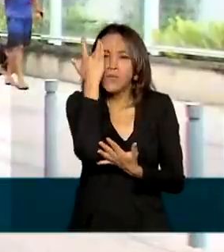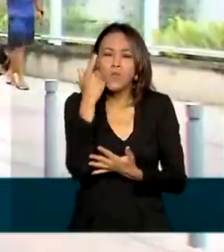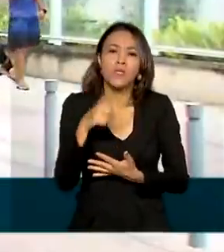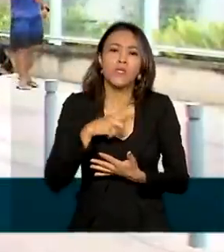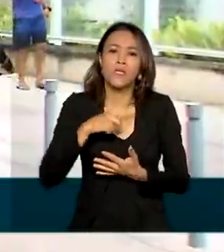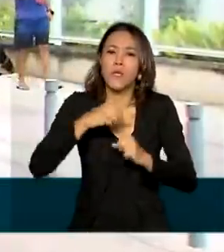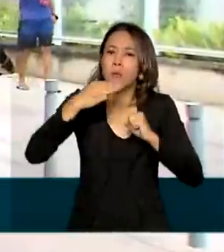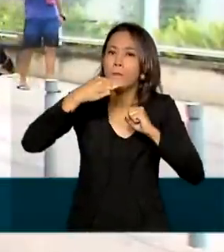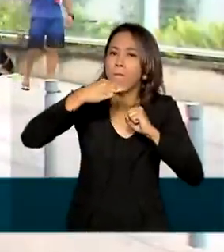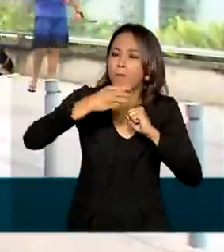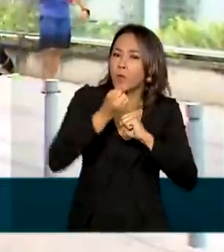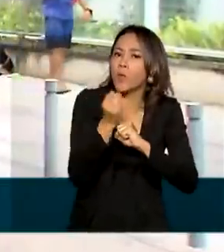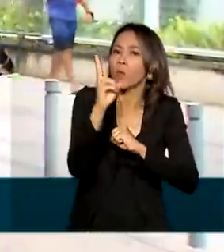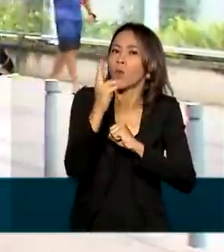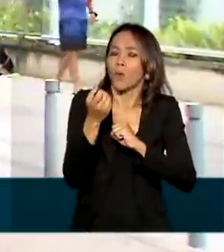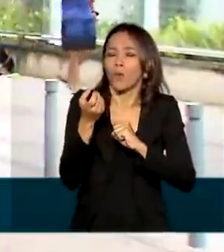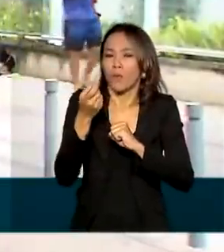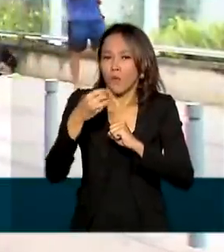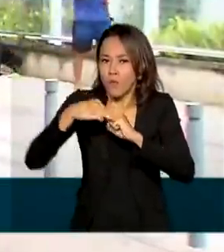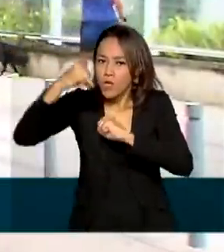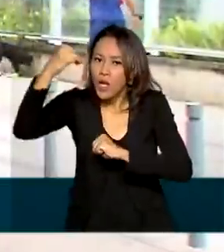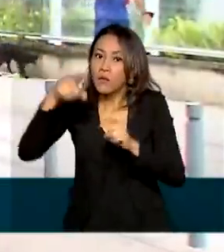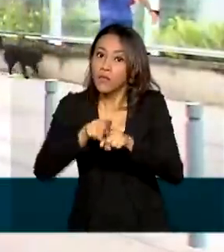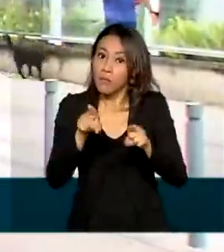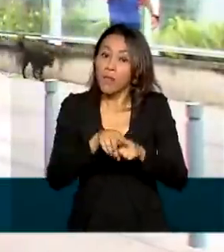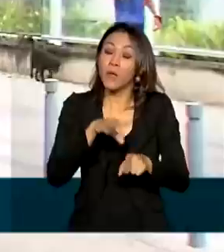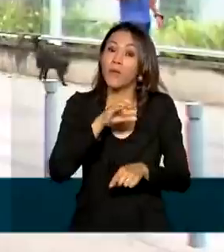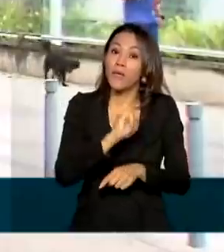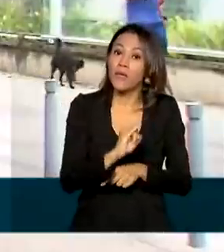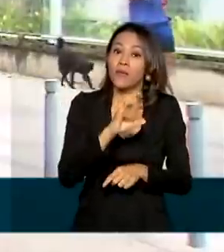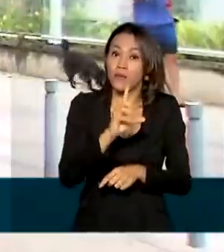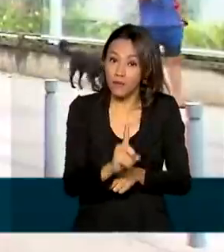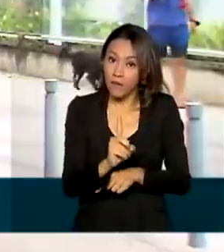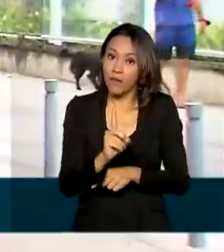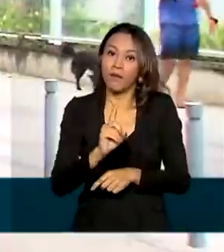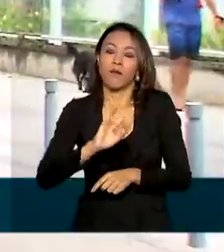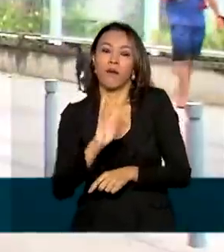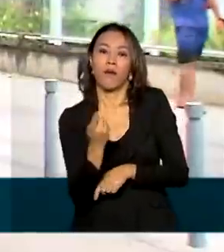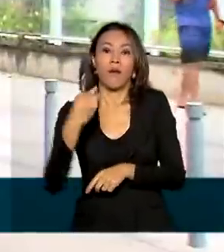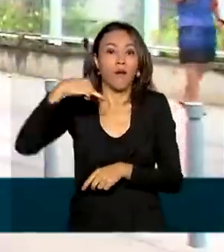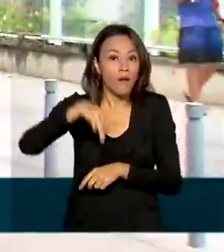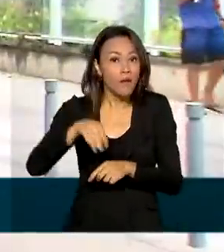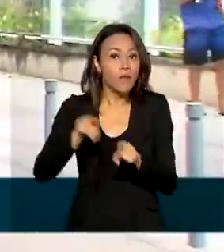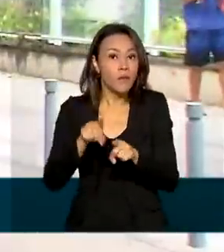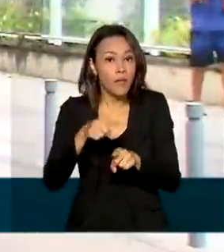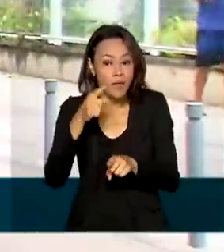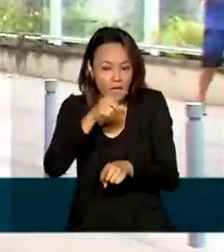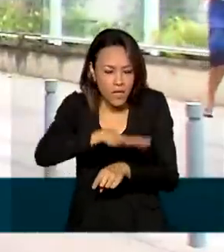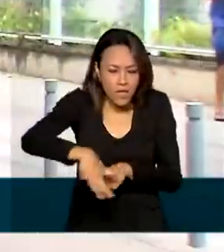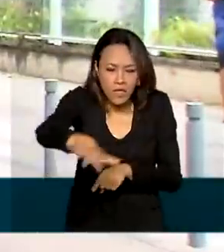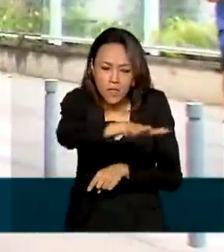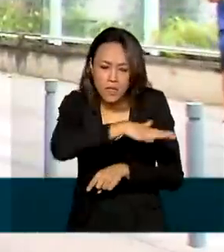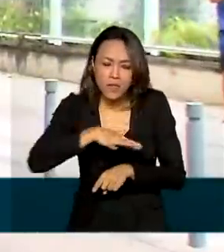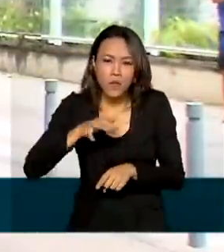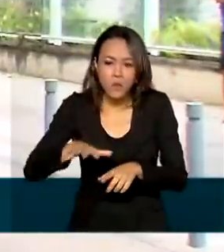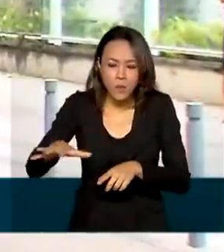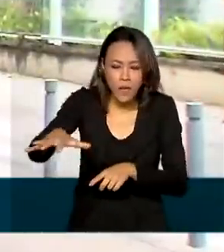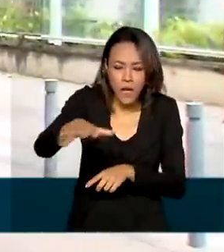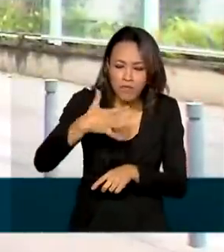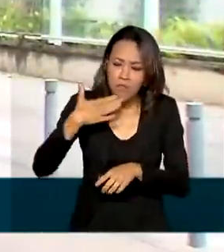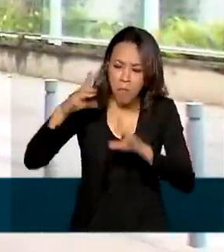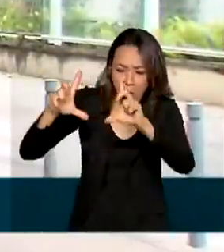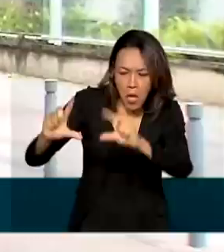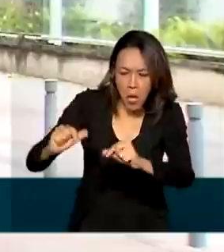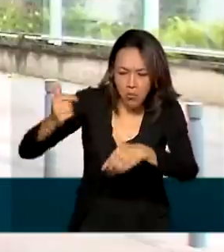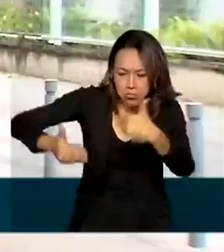Desenvolvimento Humano, o IDHM. A CAPES busca reduzir desigualdades em municípios com os menores índices de desenvolvimento.